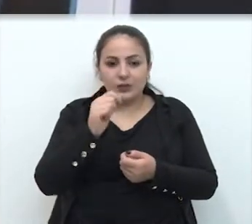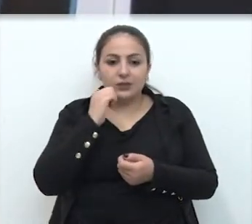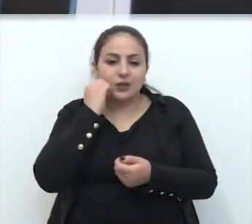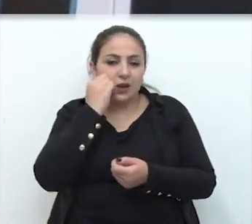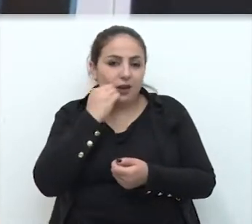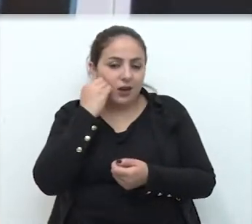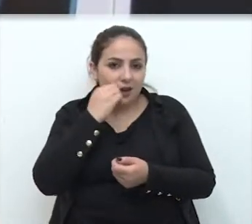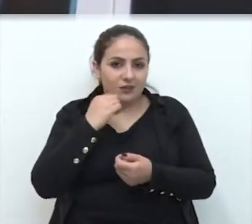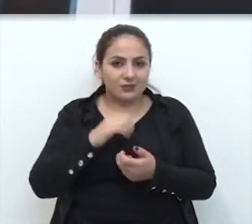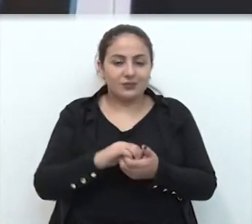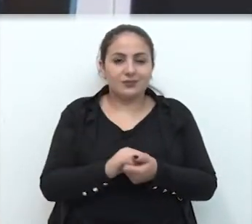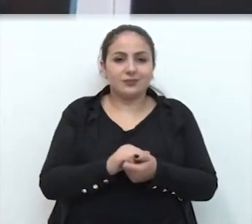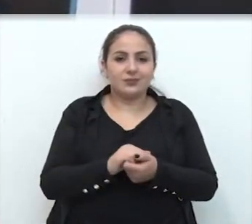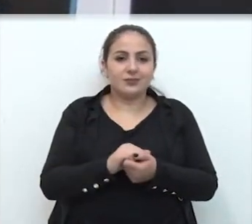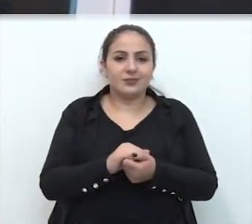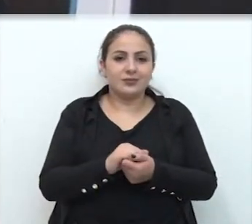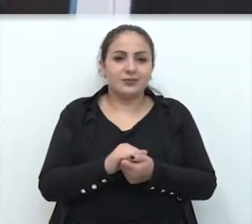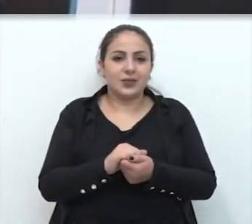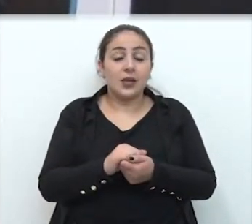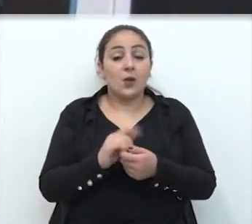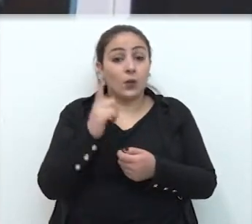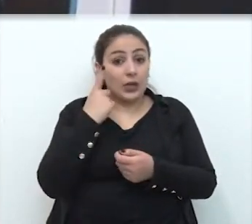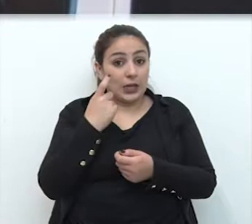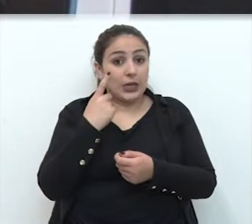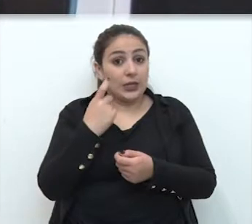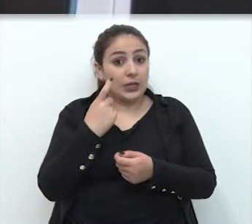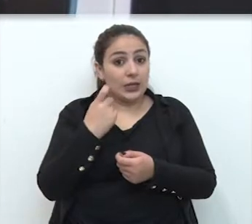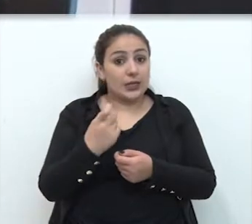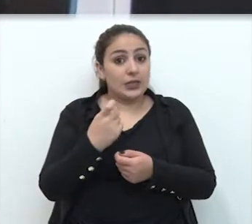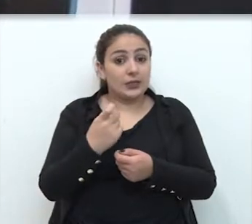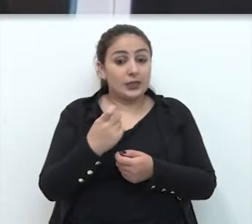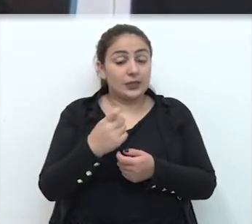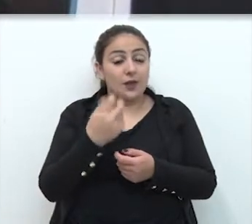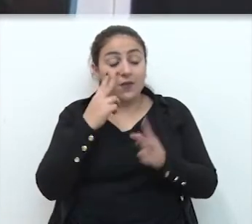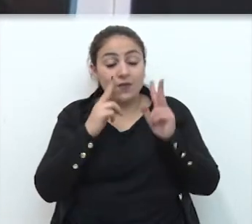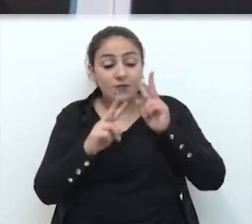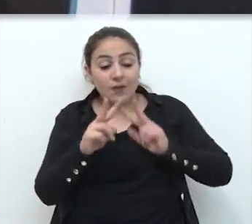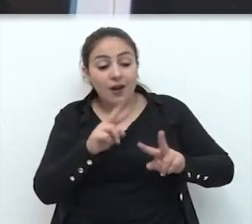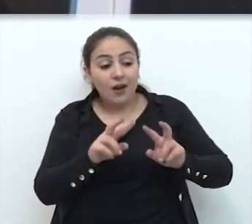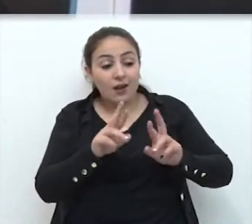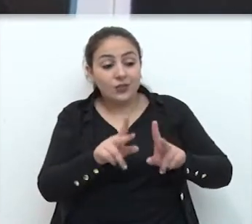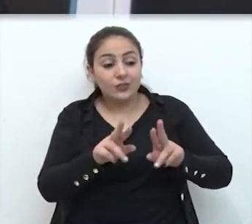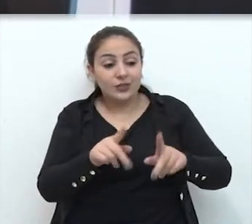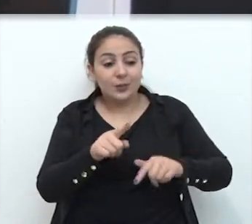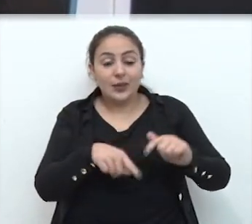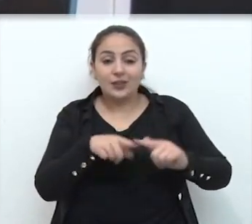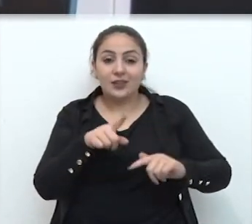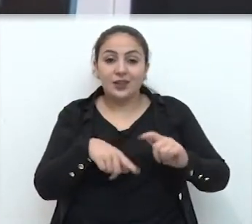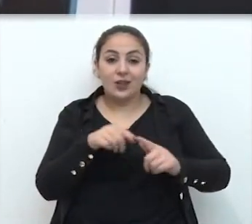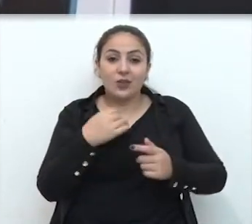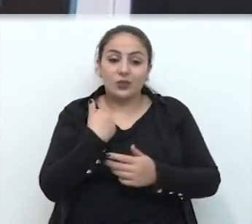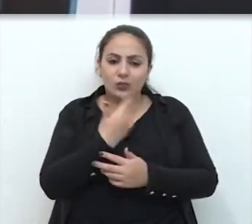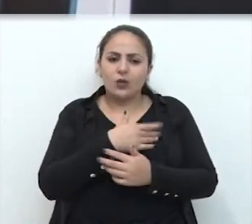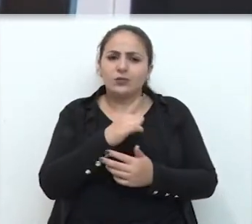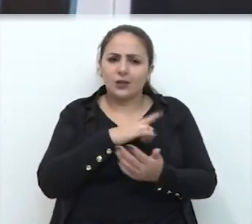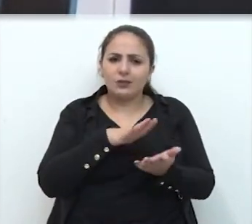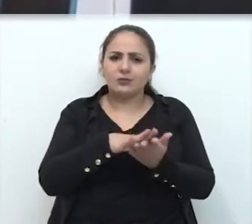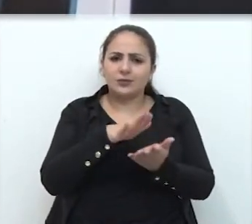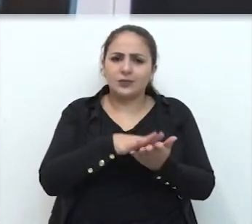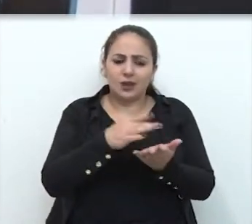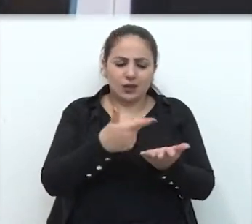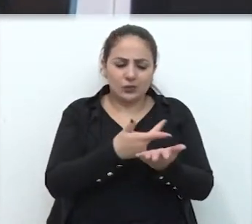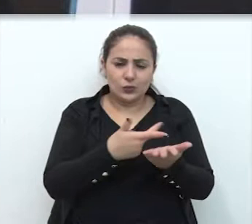consciência negra, né? Mas o interessante em ver é a diversidade no material. Nós temos